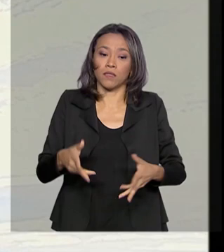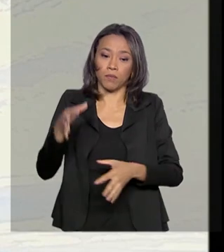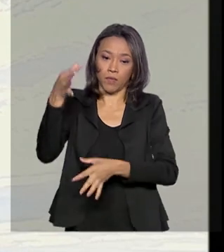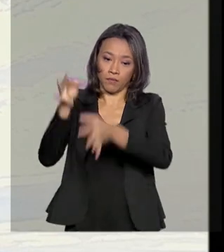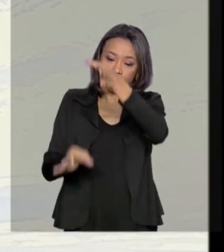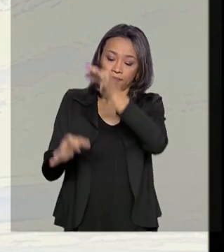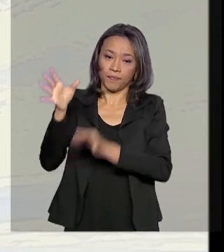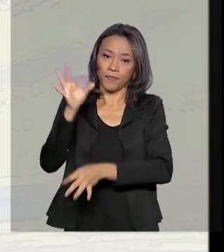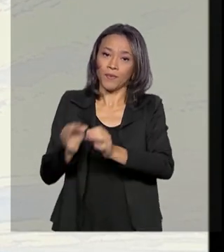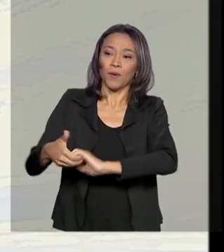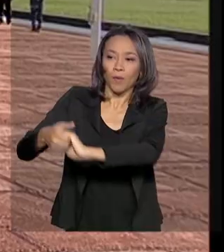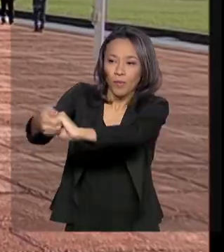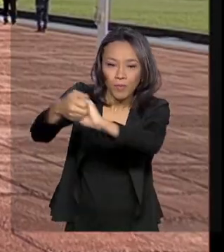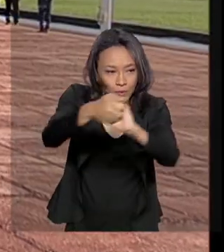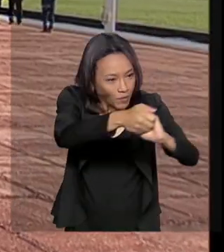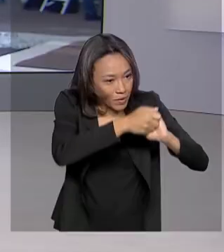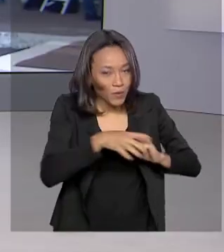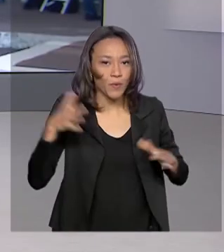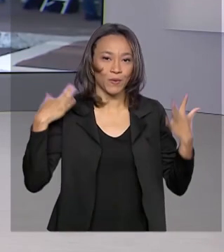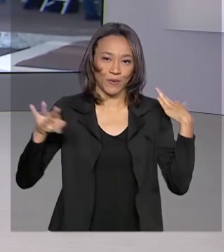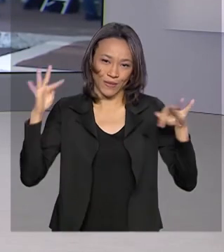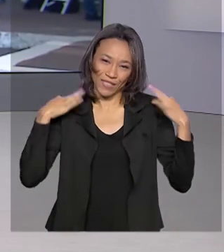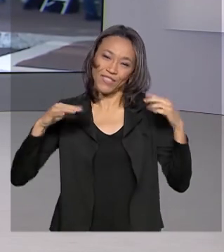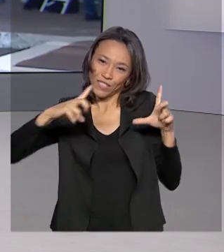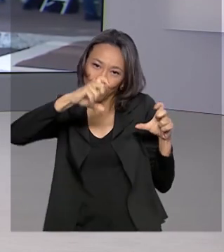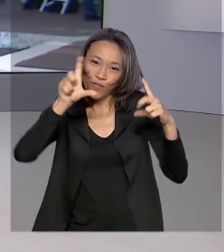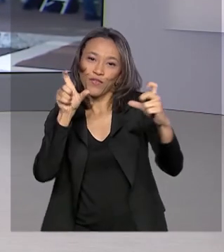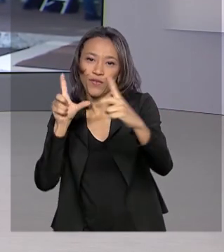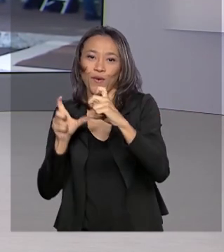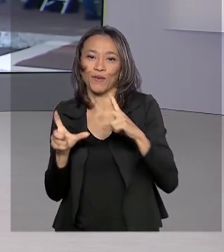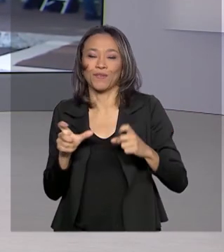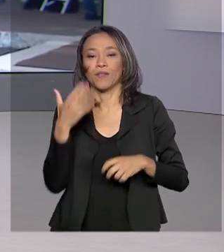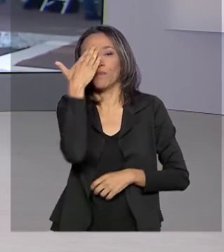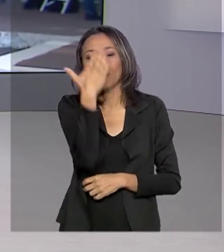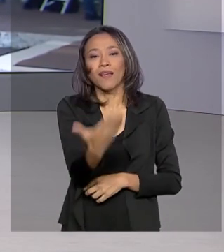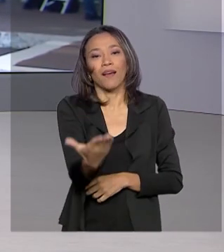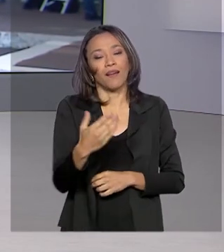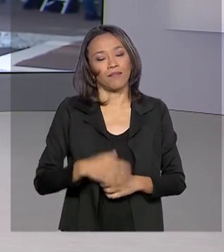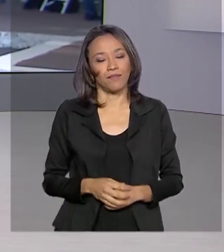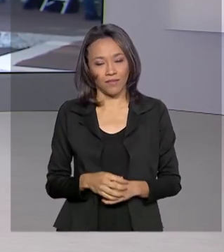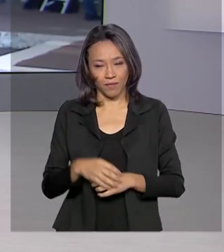turistas e tirou fotos. Renata. Obrigada Glauco pelas suas informações direto do Palácio da Alvorada.